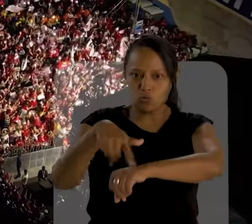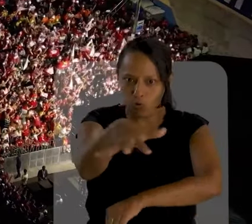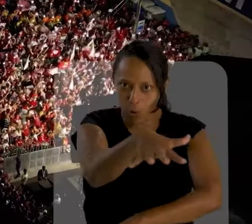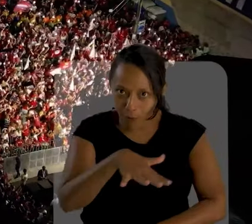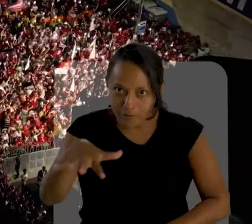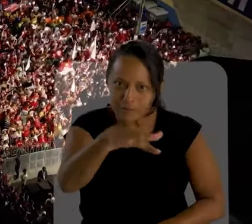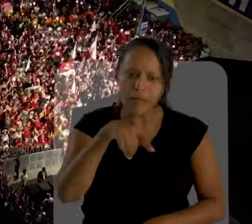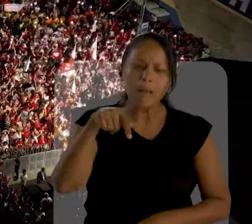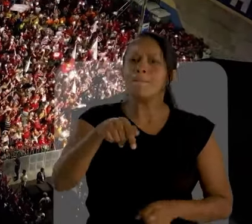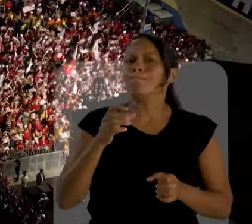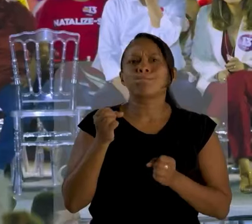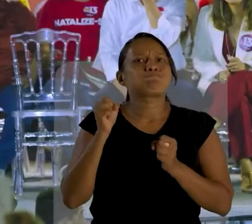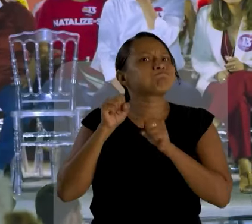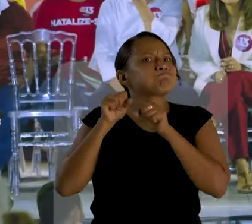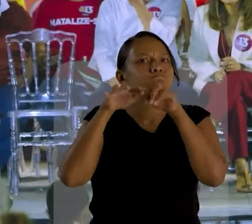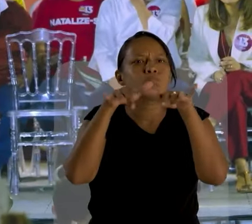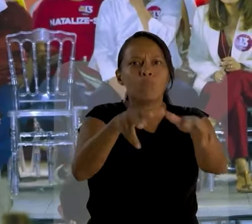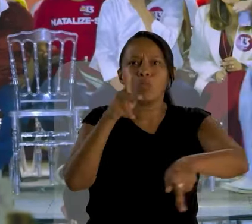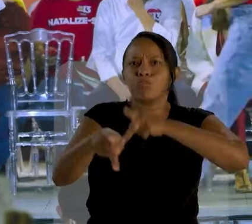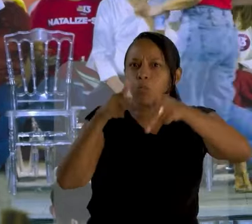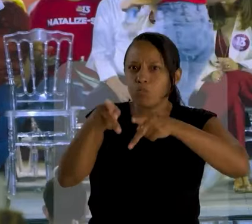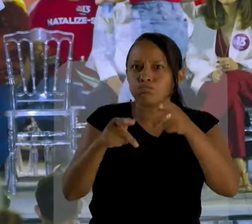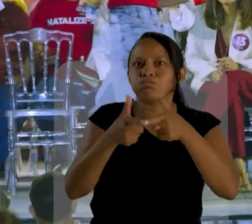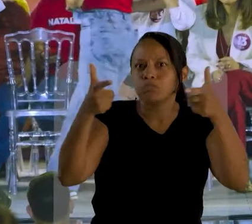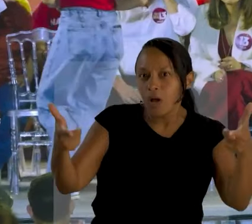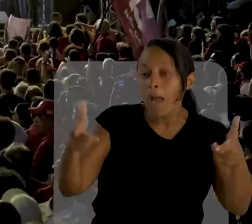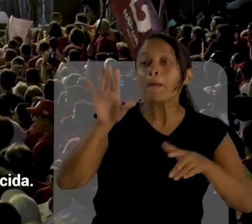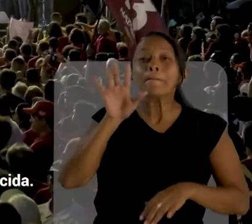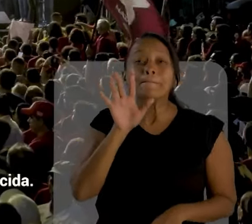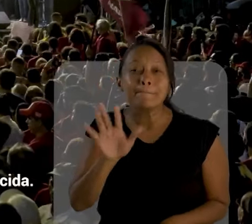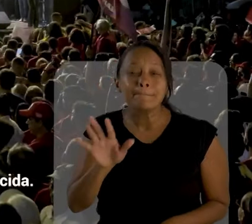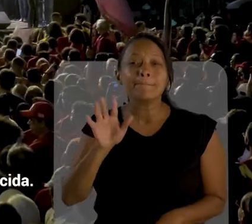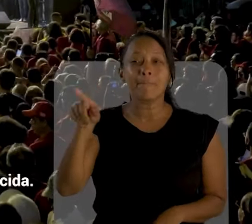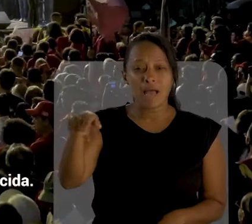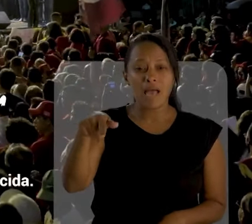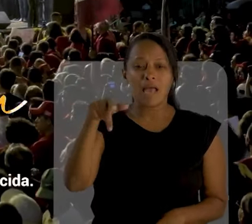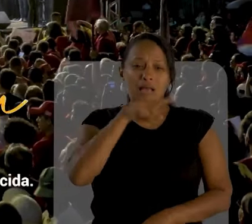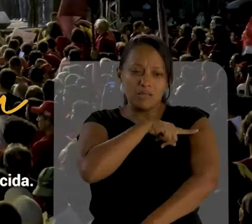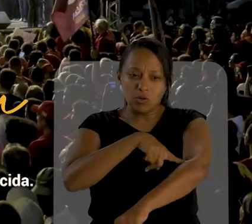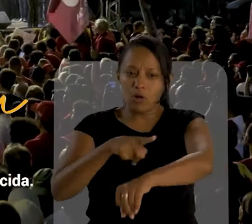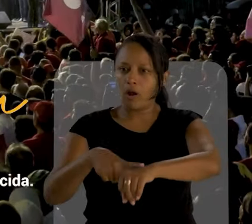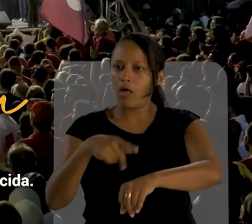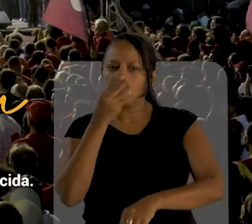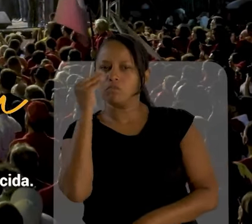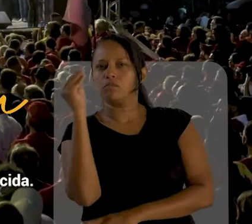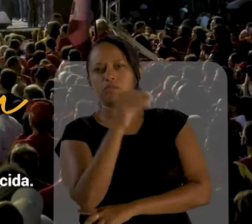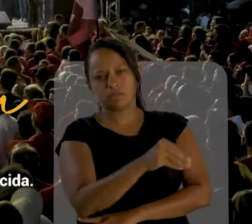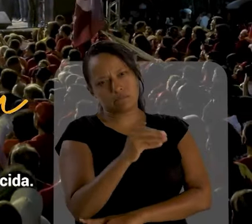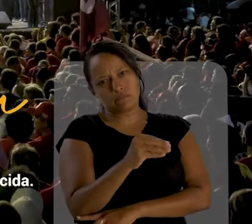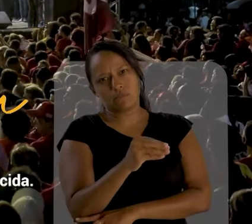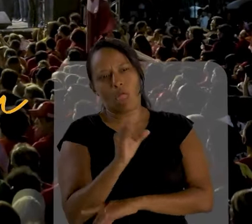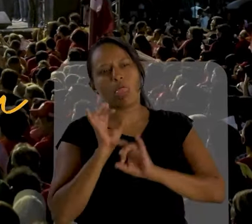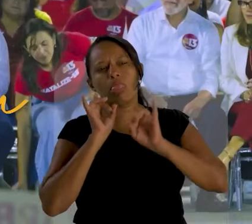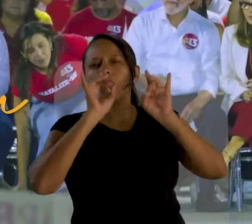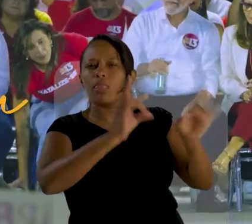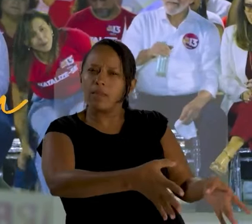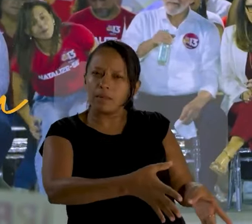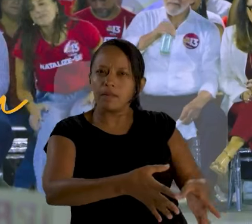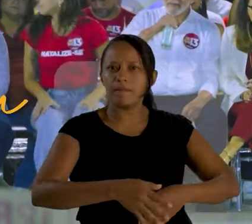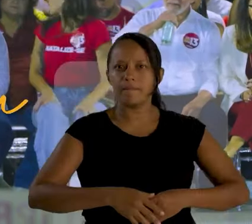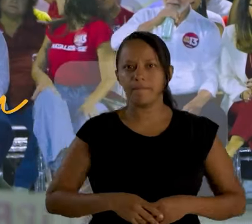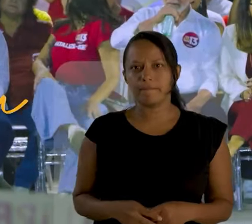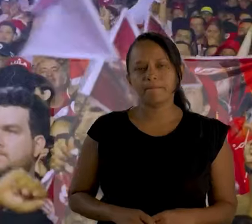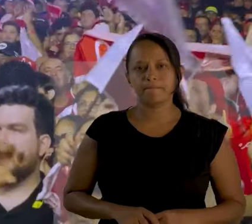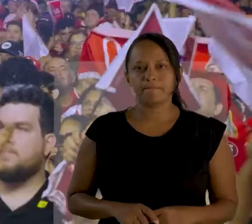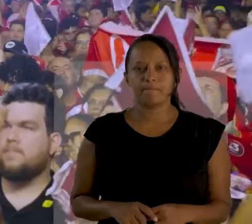região mais populosa do Natal. Mas também, presidente, é a mais esquecida, é a